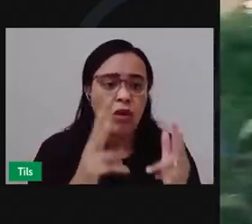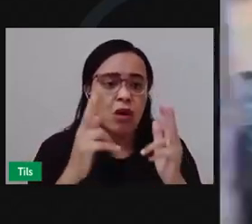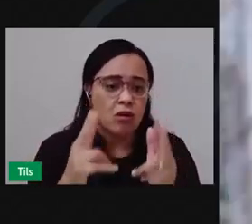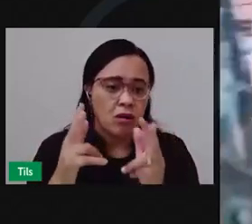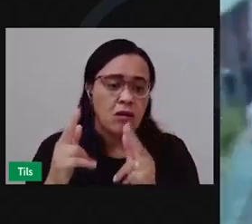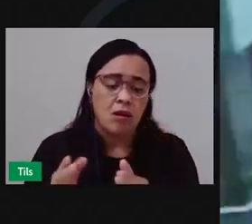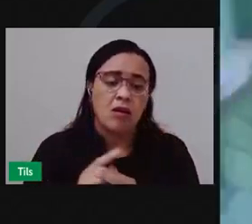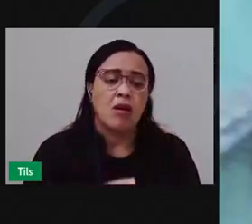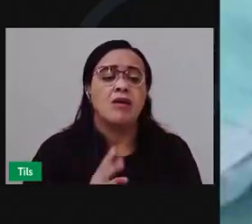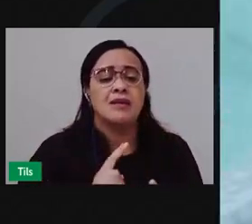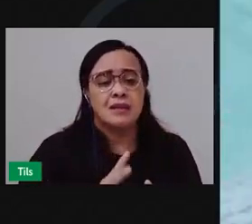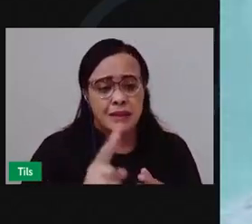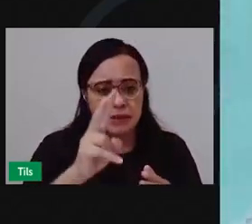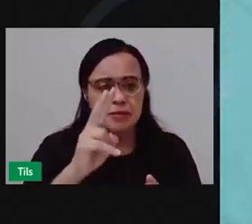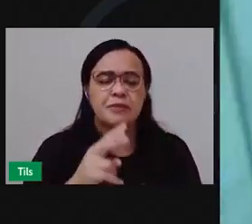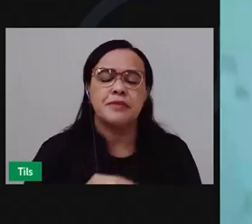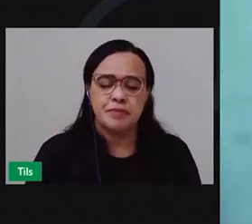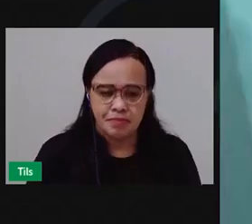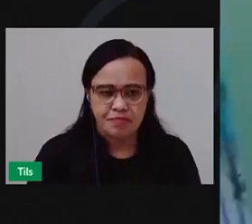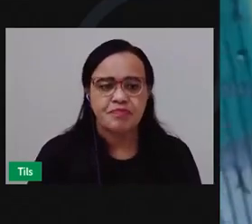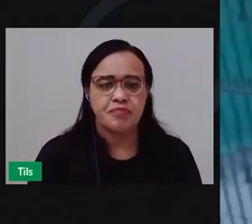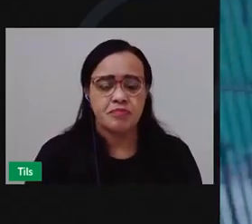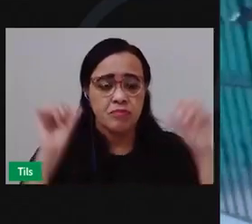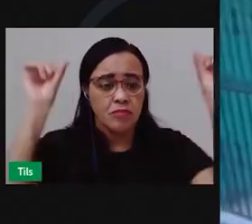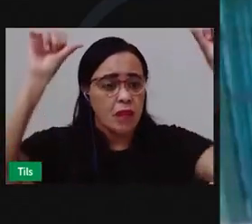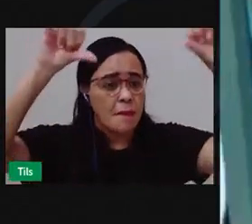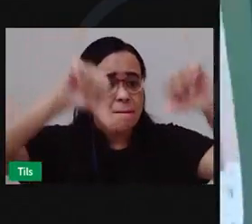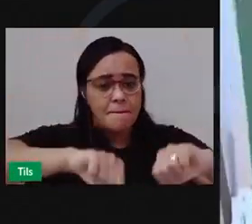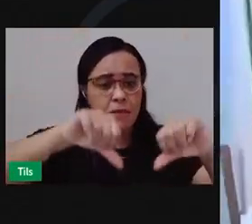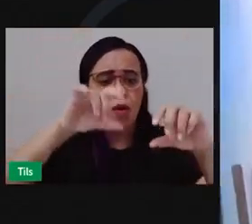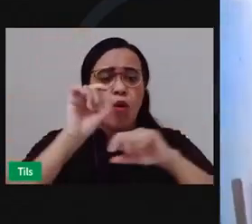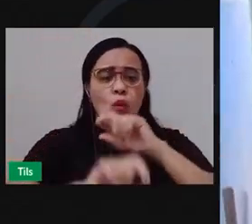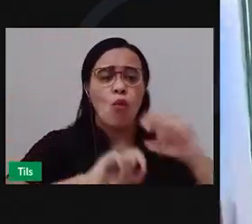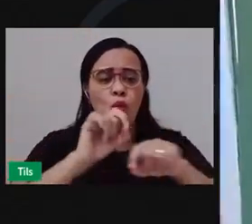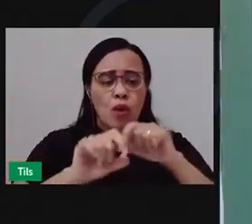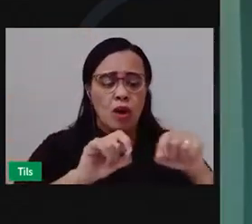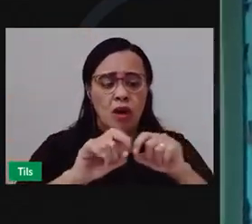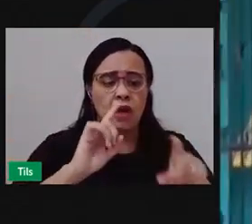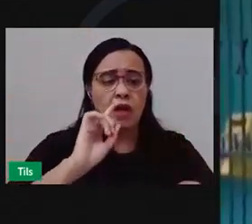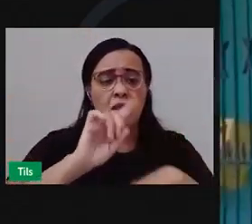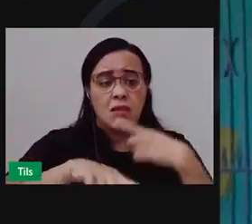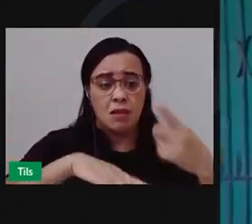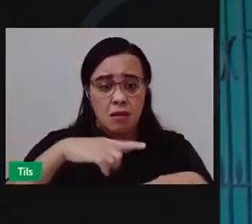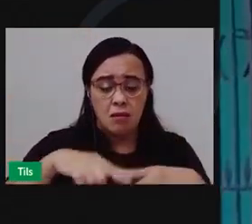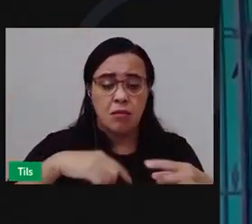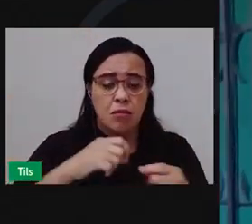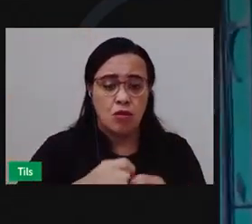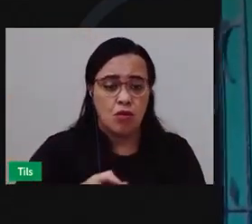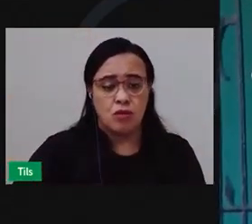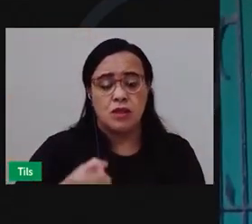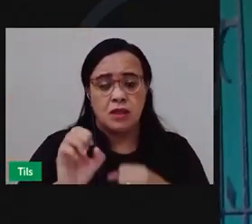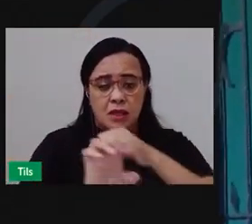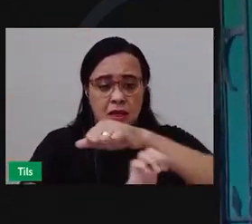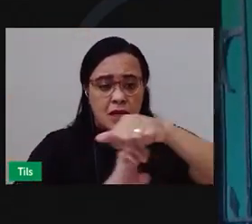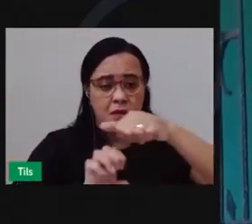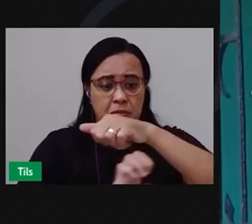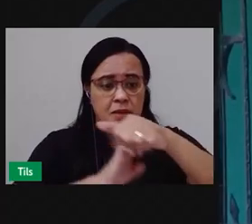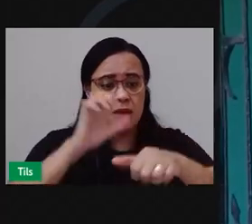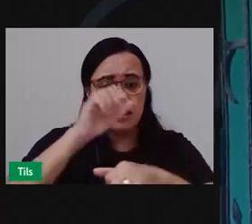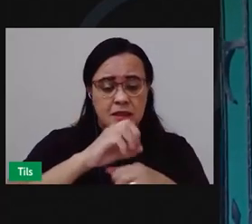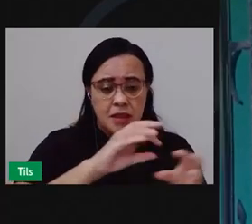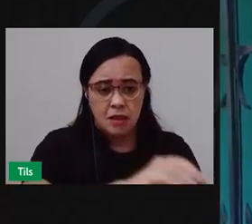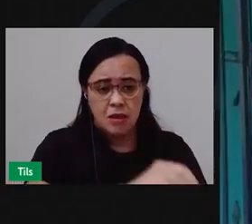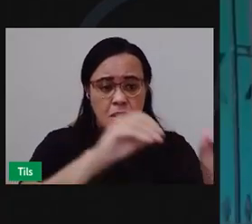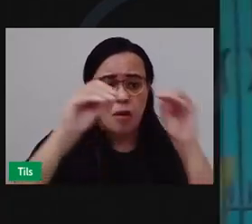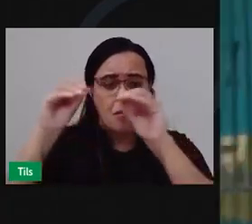E aí, vivendo nessa situação. Nessa E piorou mais ainda depois que acabou essa firma aí. Porque quando tinha essa firma, a coisa não era assim não. Mas depois